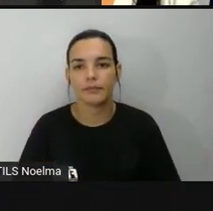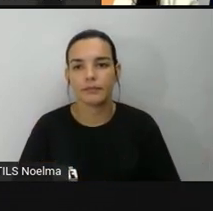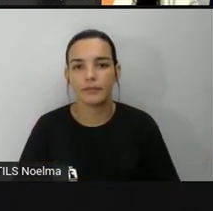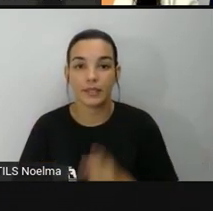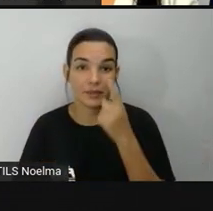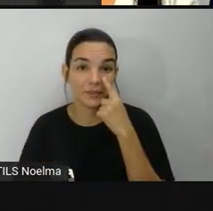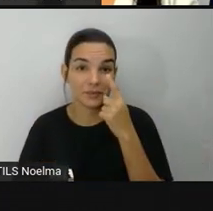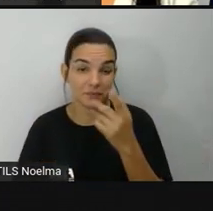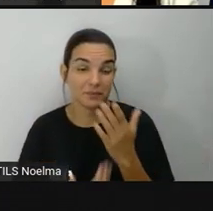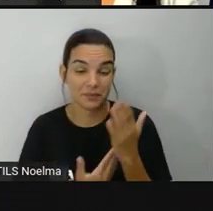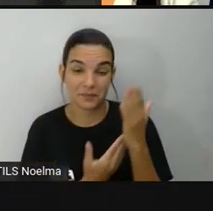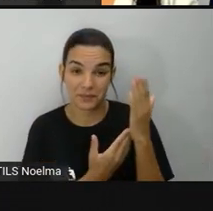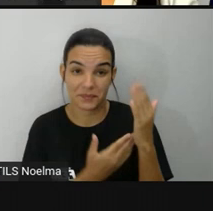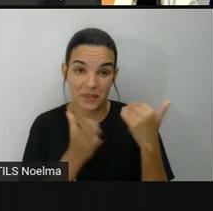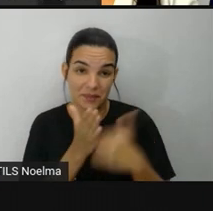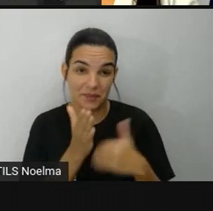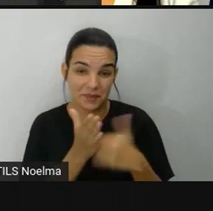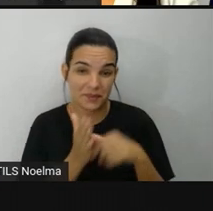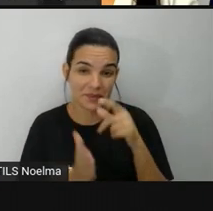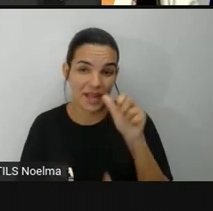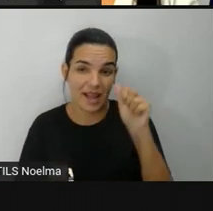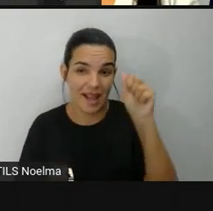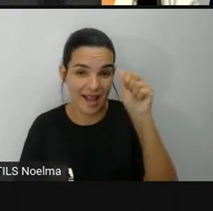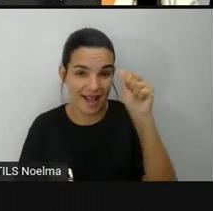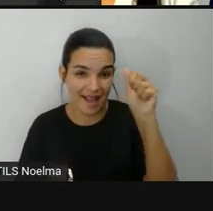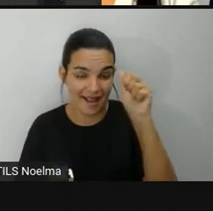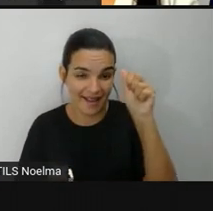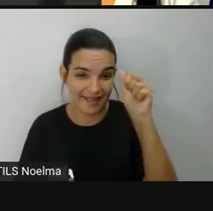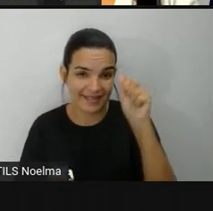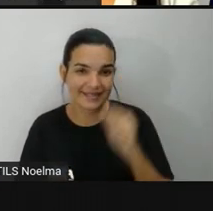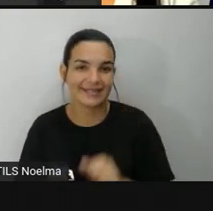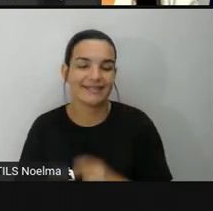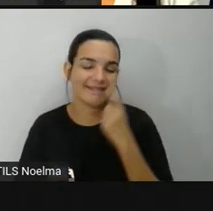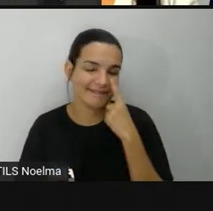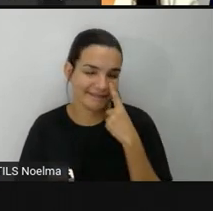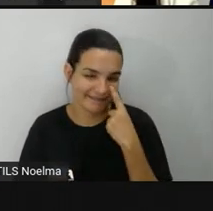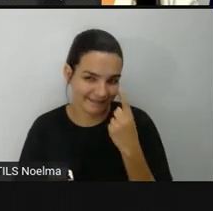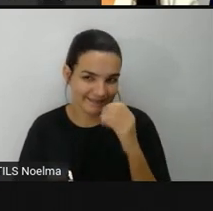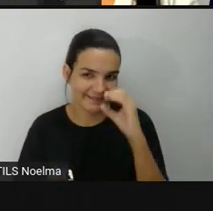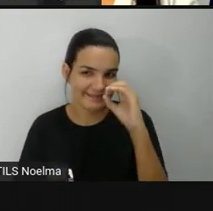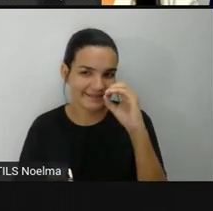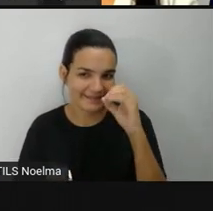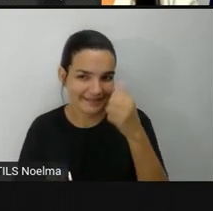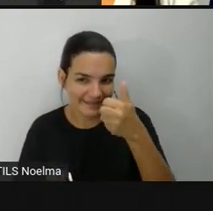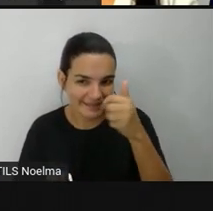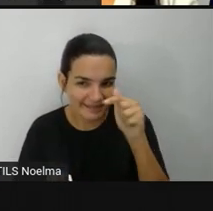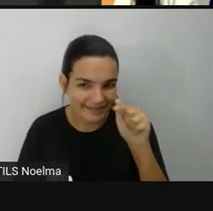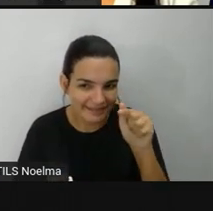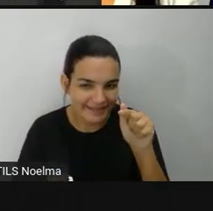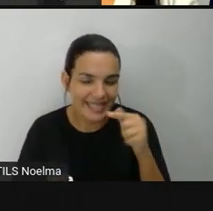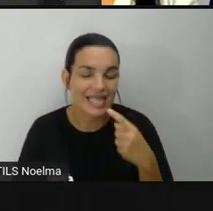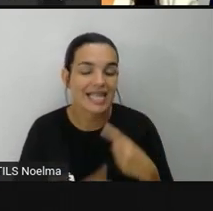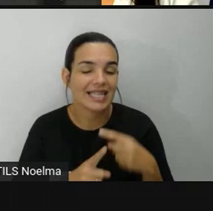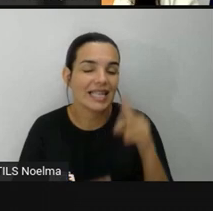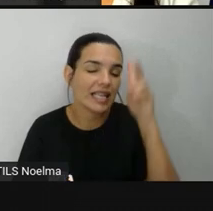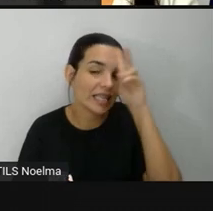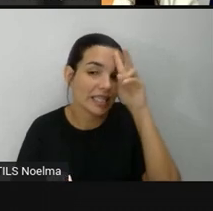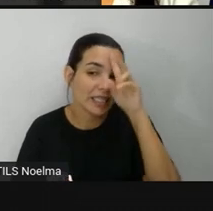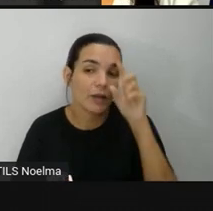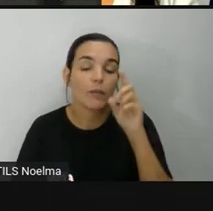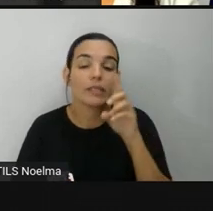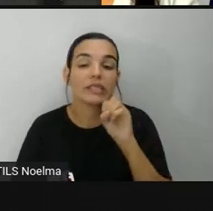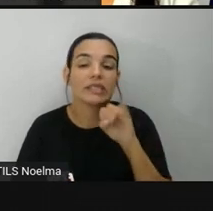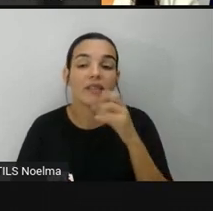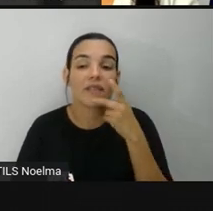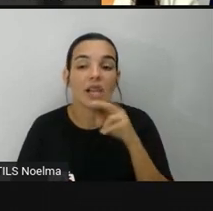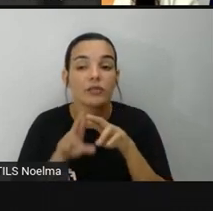Aqui nós temos a continha da letra A, né? Para saber a diferença. Quando a gente fala diferença, é